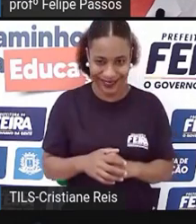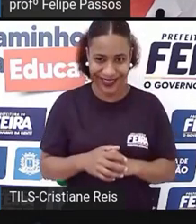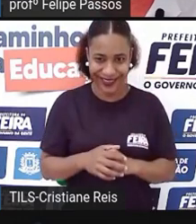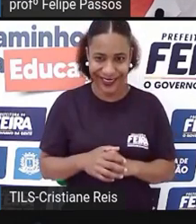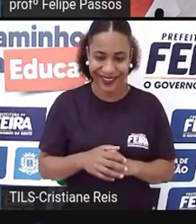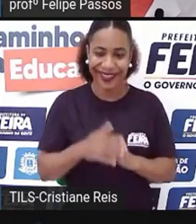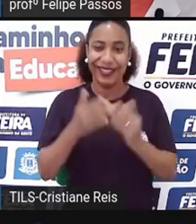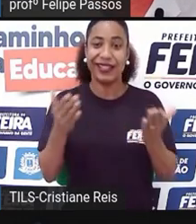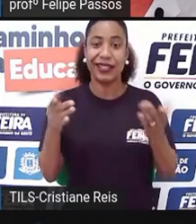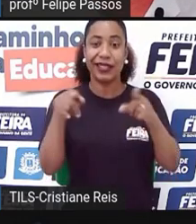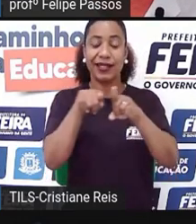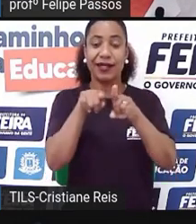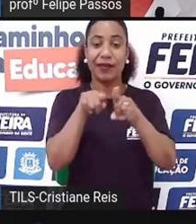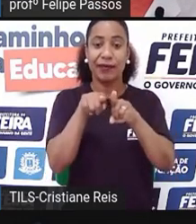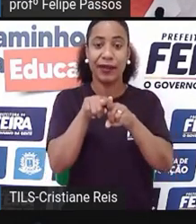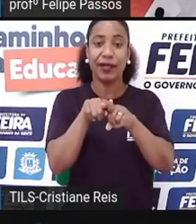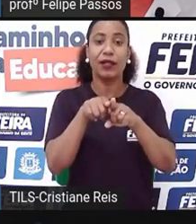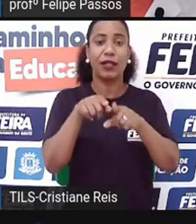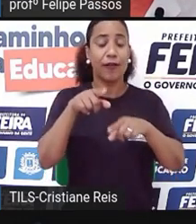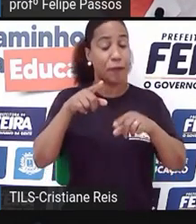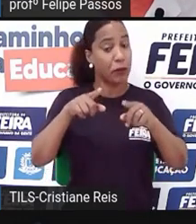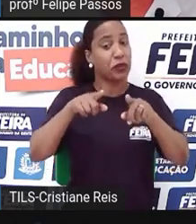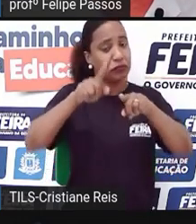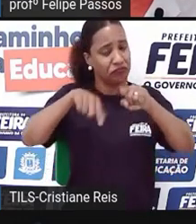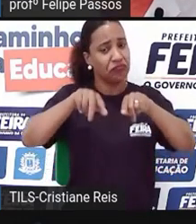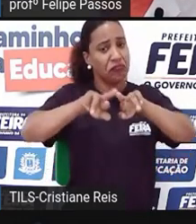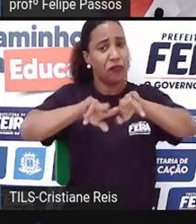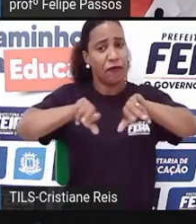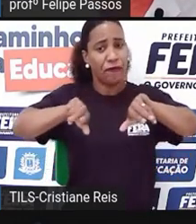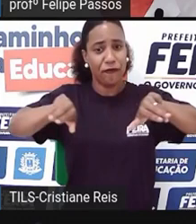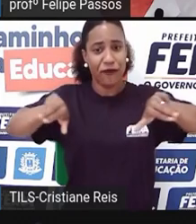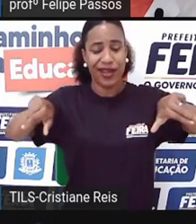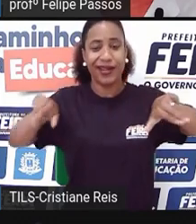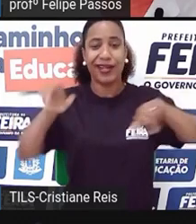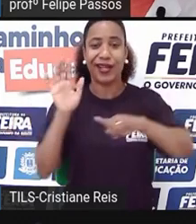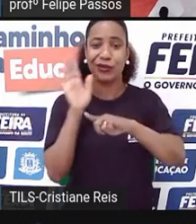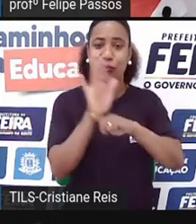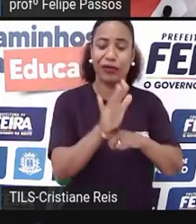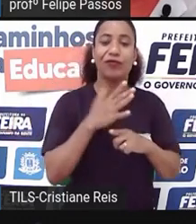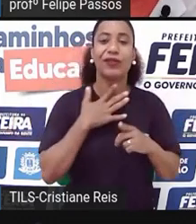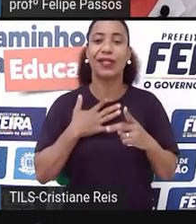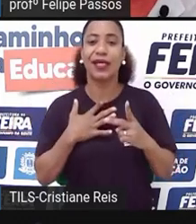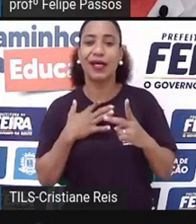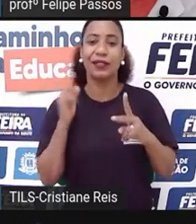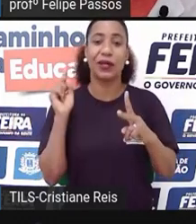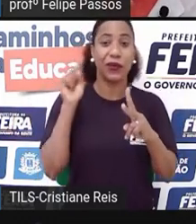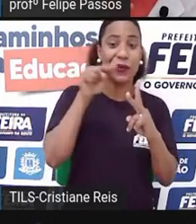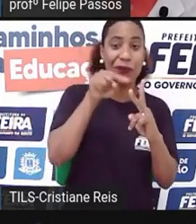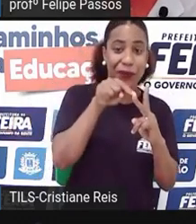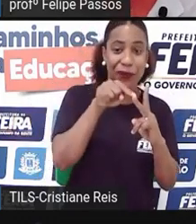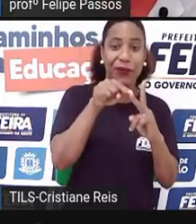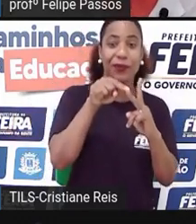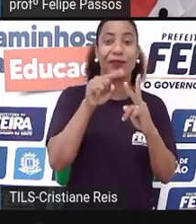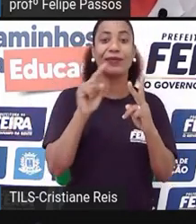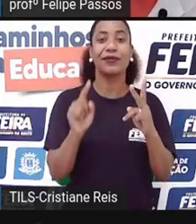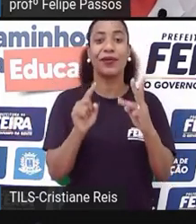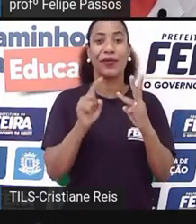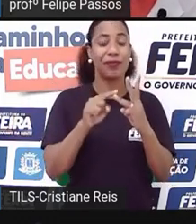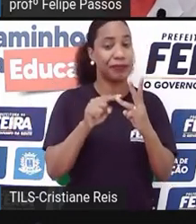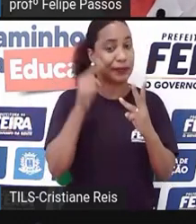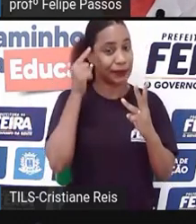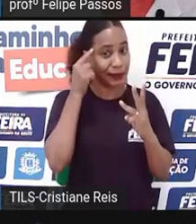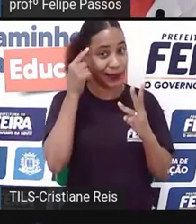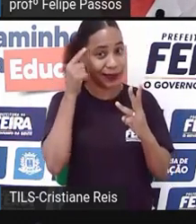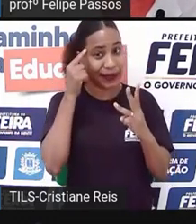acompanhado de variáveis que vão ajudar. Bom, tem um desejo, eu tenho o que me move e aí eu preciso começar a pensar o que é eu